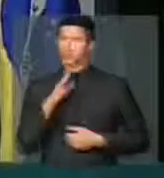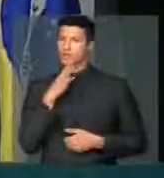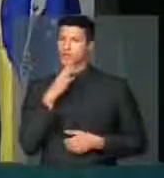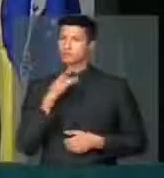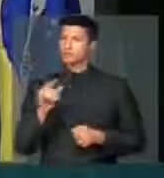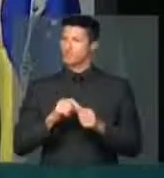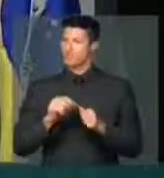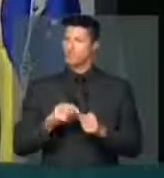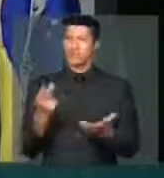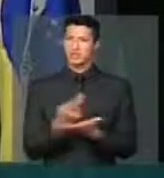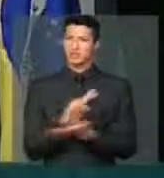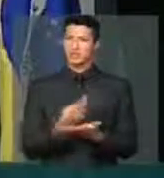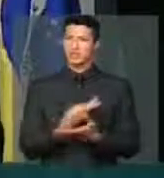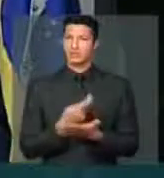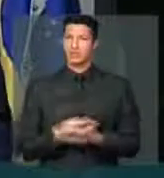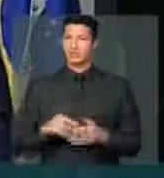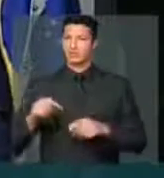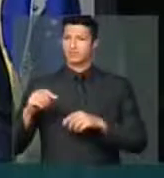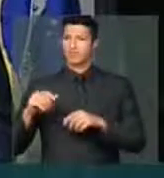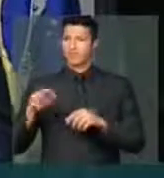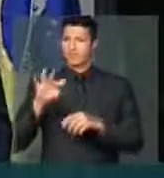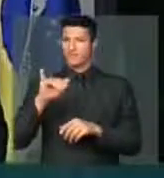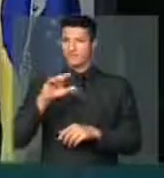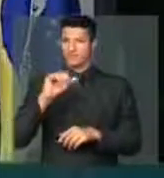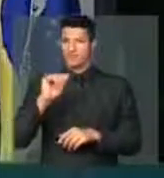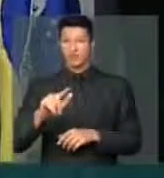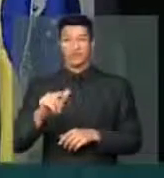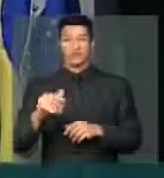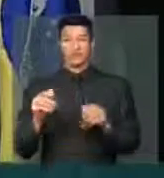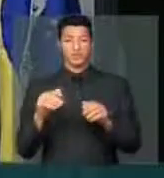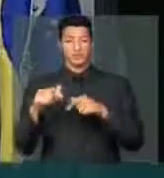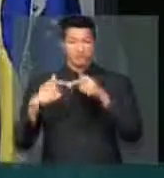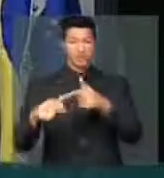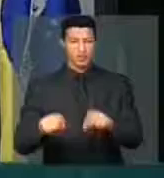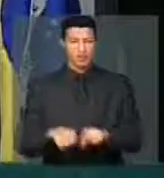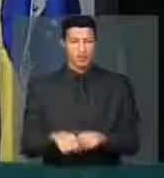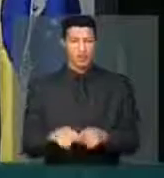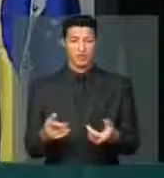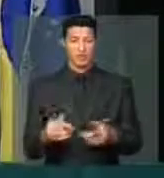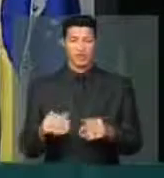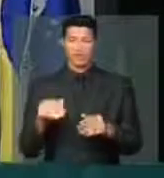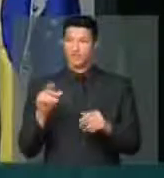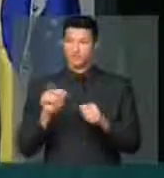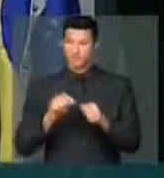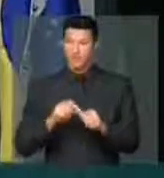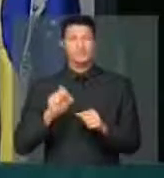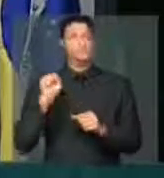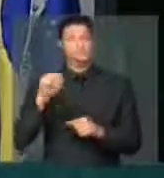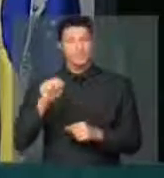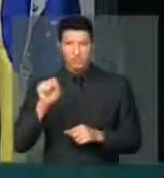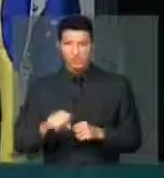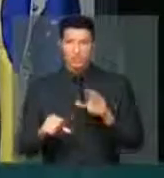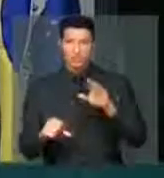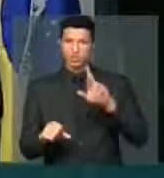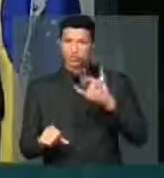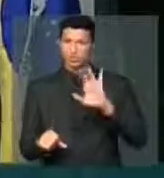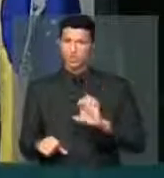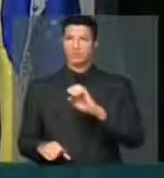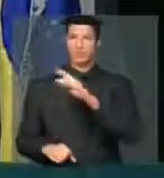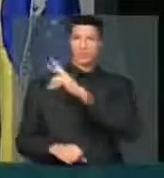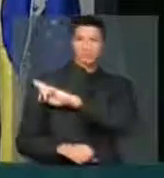cometeu as chamadas pedaladas fiscais e, consequentemente, cometeu sim o crime de